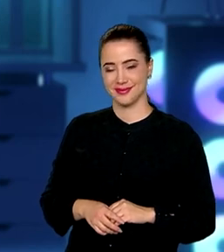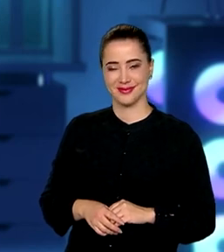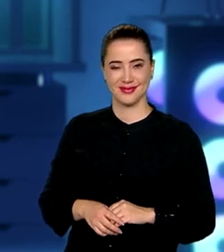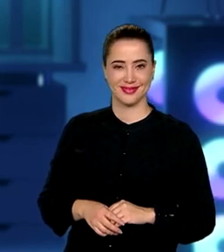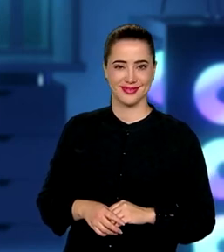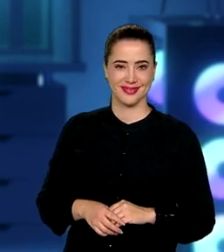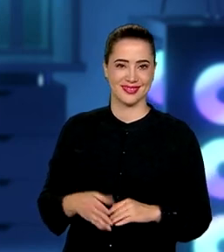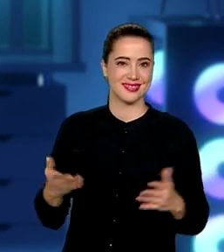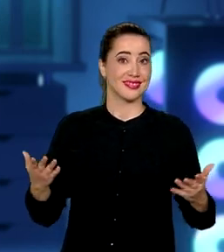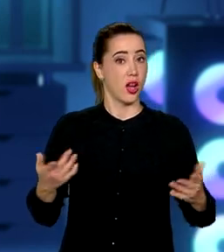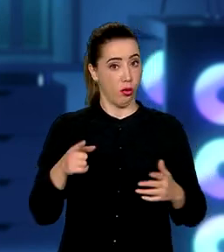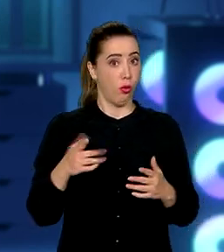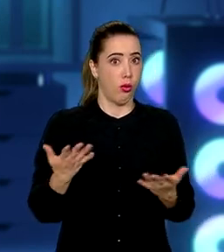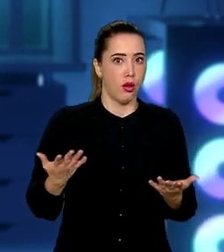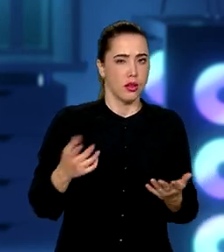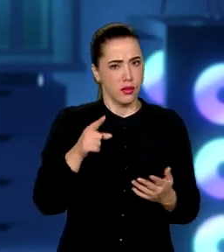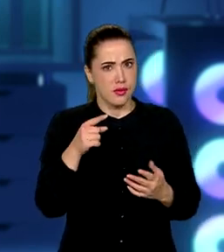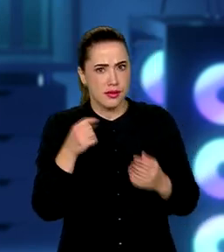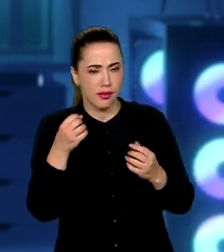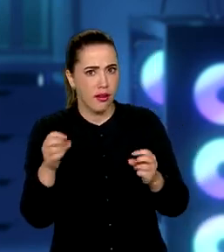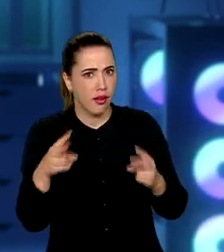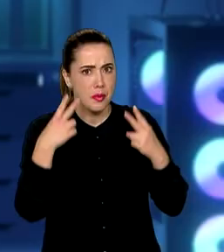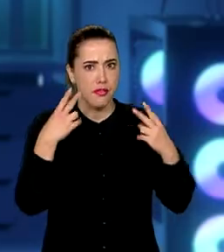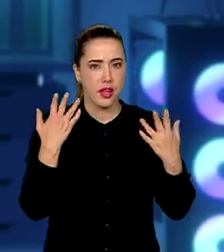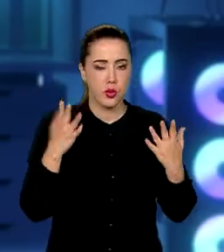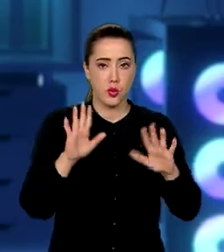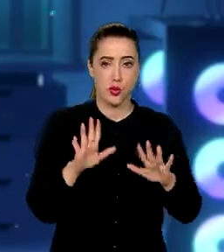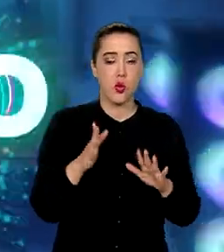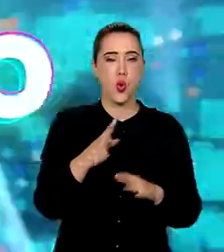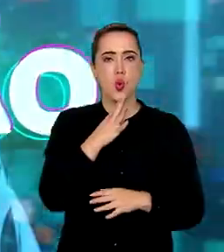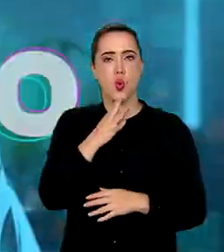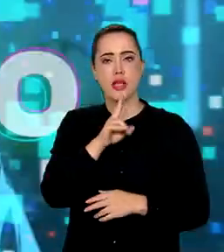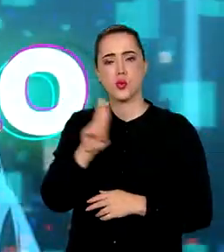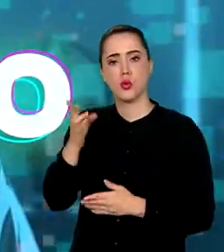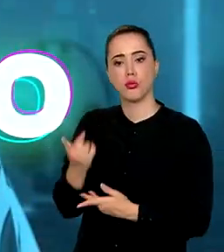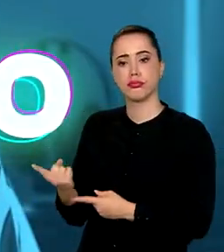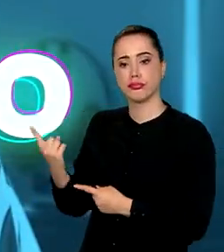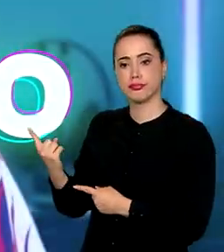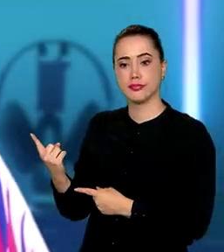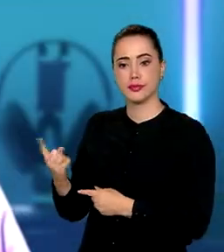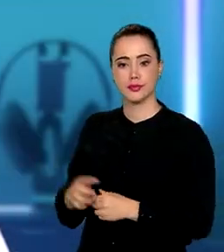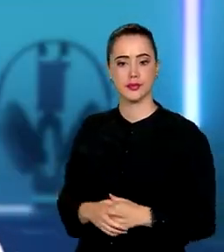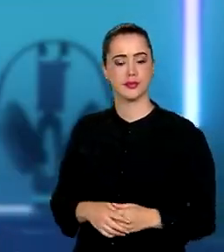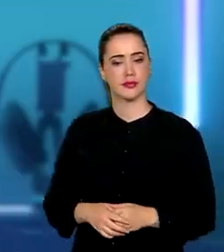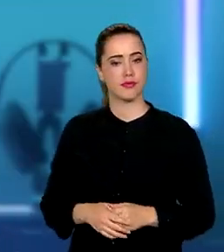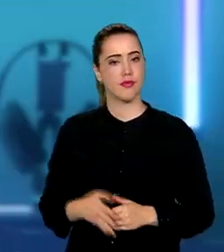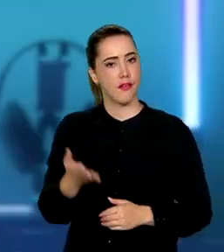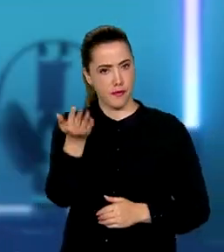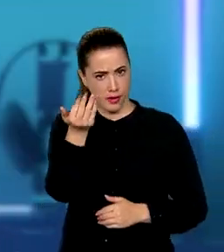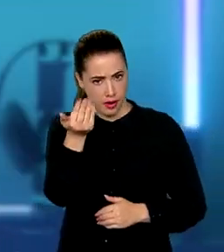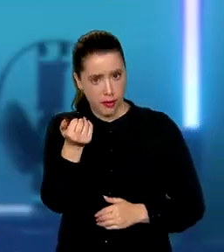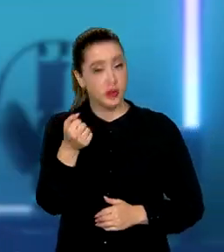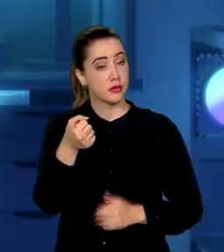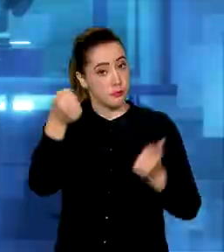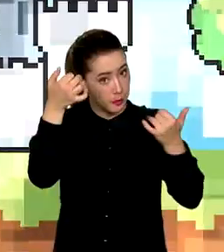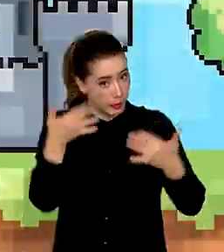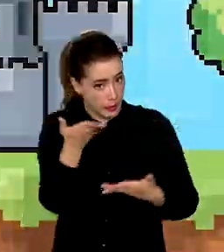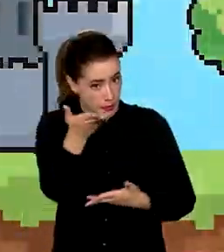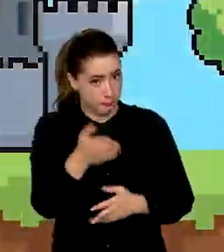Ops, você tá aí? Já ouviu falar em gamificação? Chega mais que eu te explico.